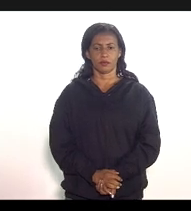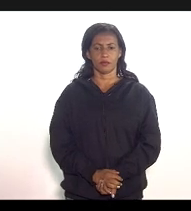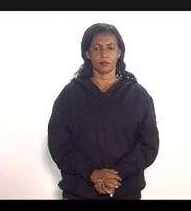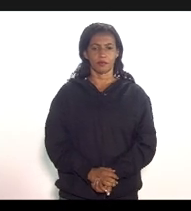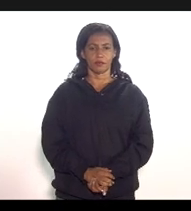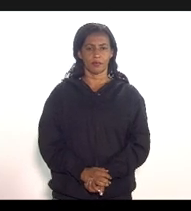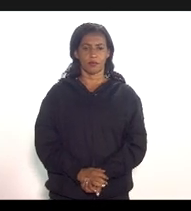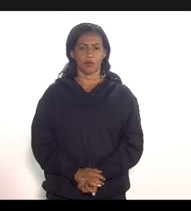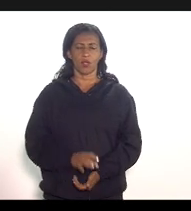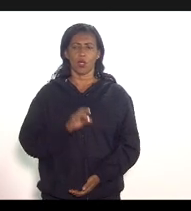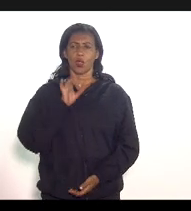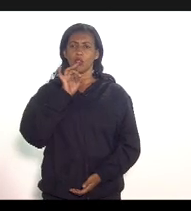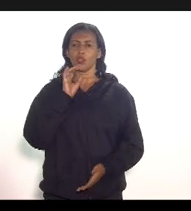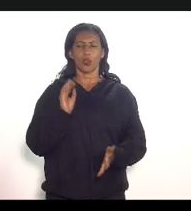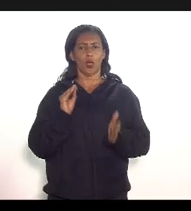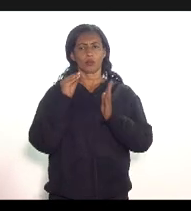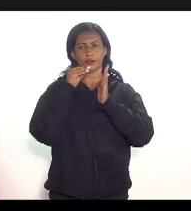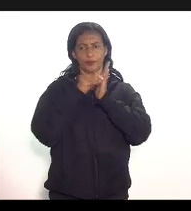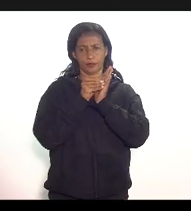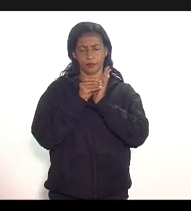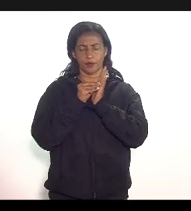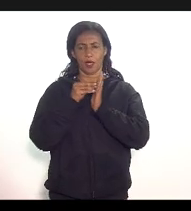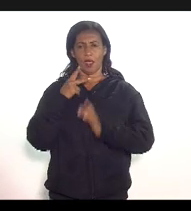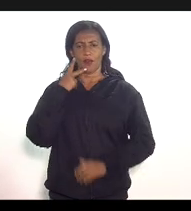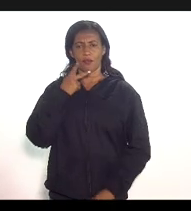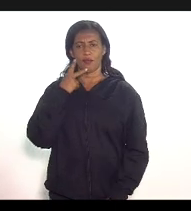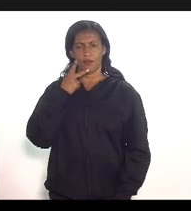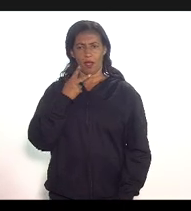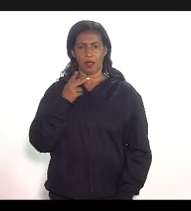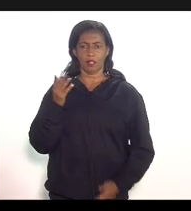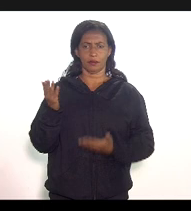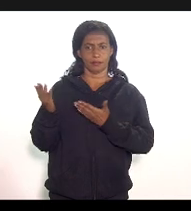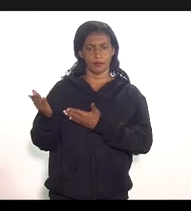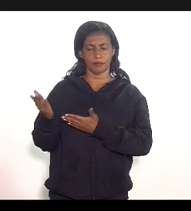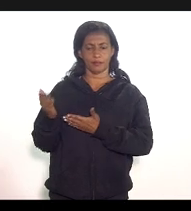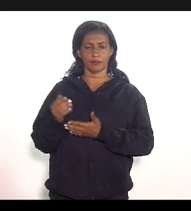eu só queria complementar a fala da doutora Priscila